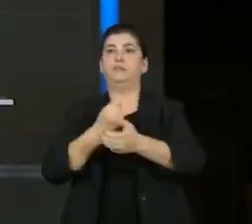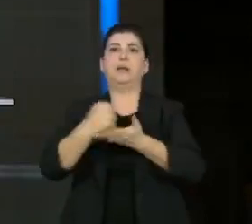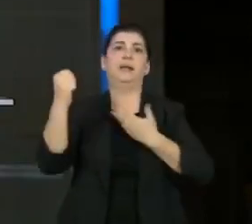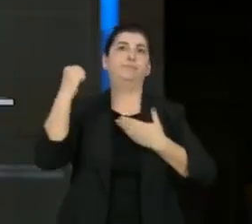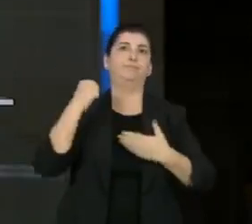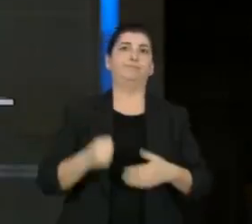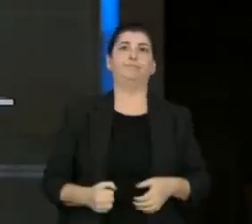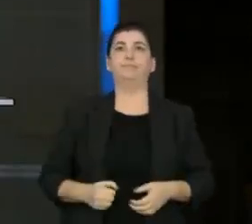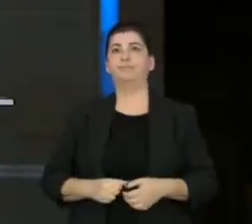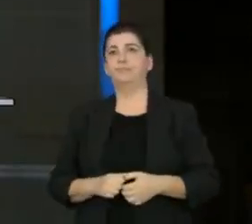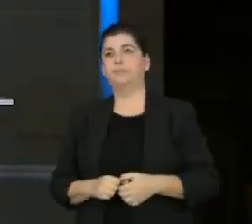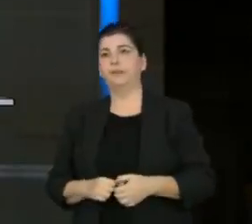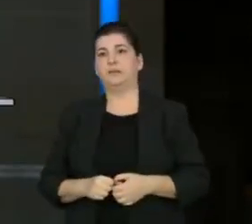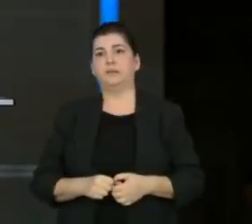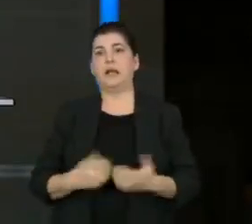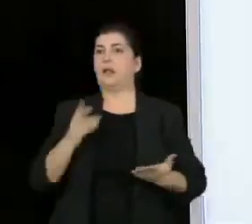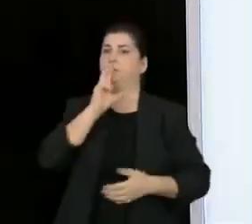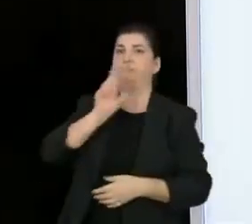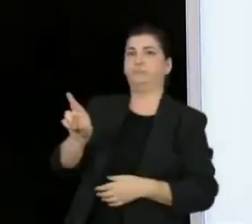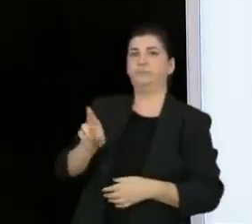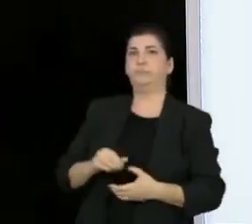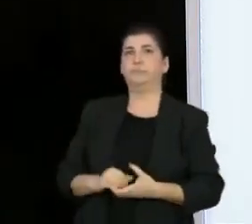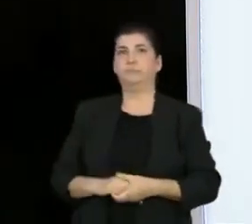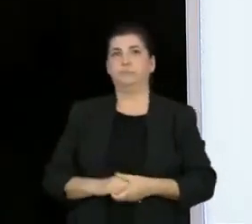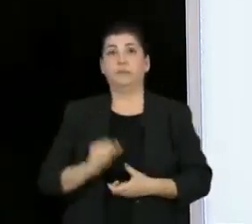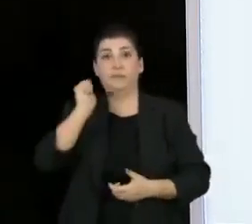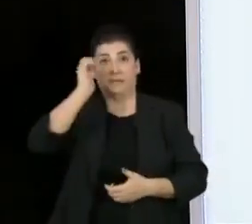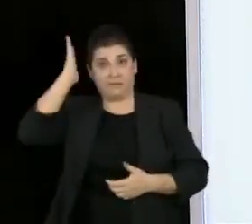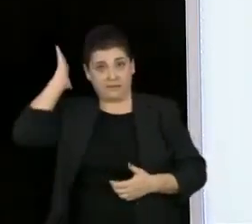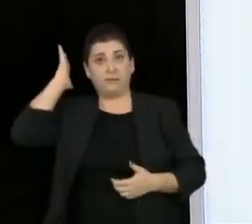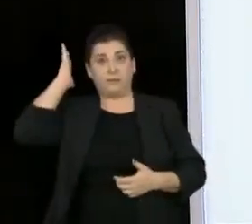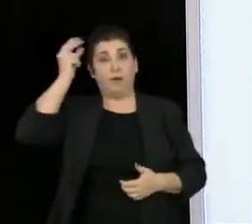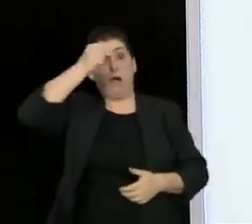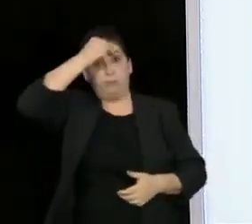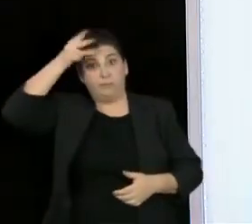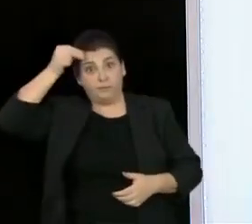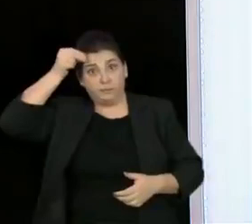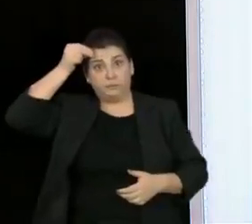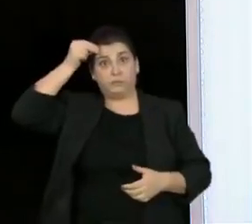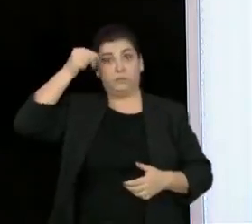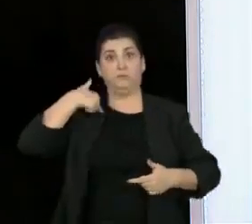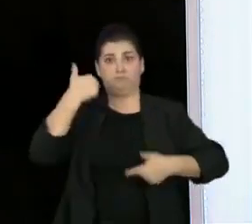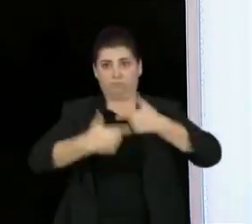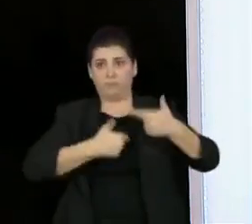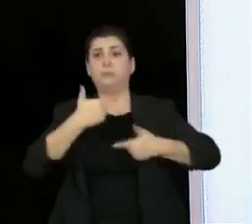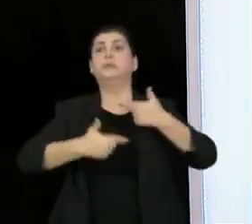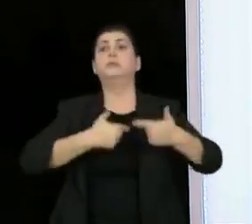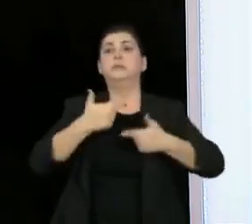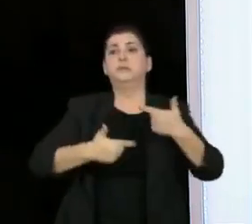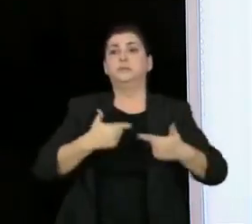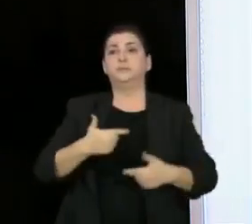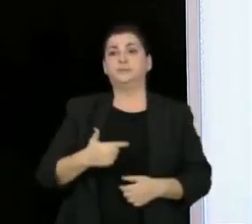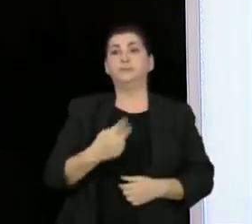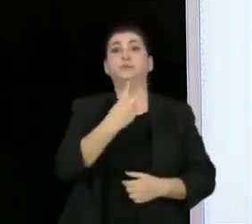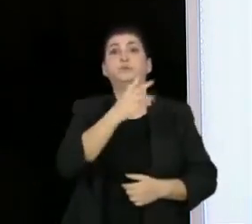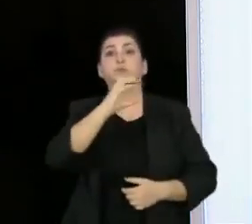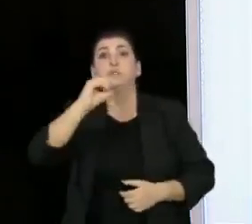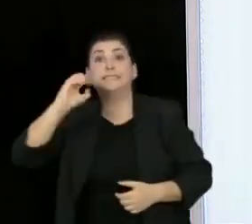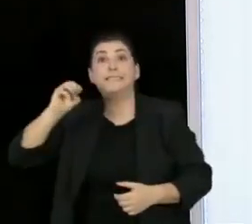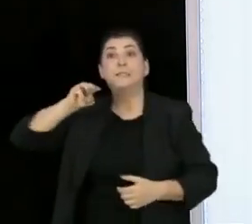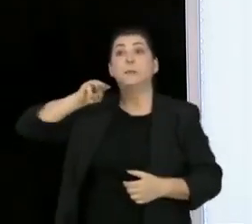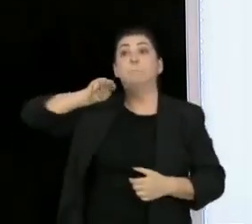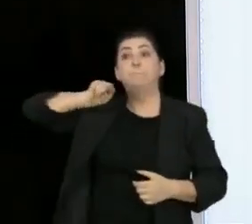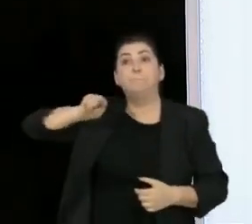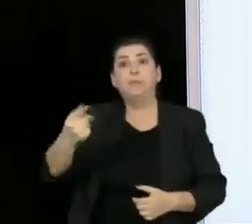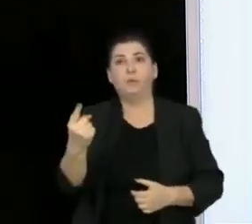sua réplica em 30 segundos. Estava na Prefeitura, Celso, no período que fiquei, fizemos mais de 200 mil unidades de urbanização de